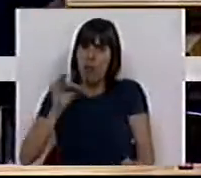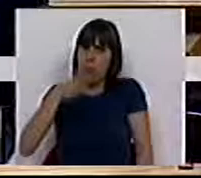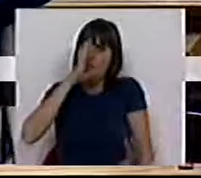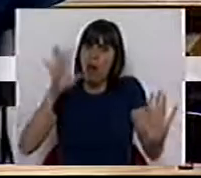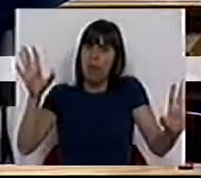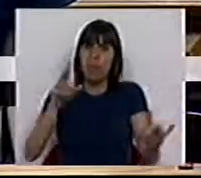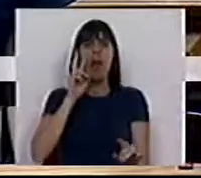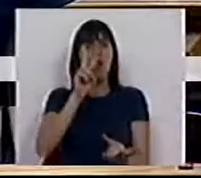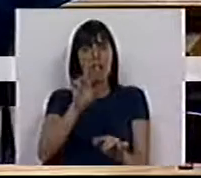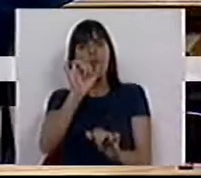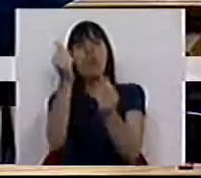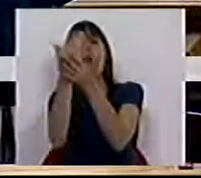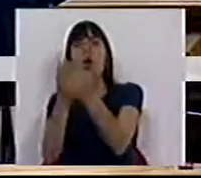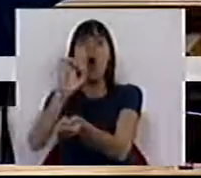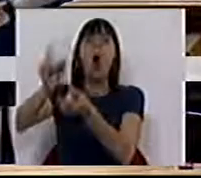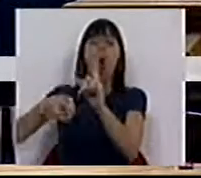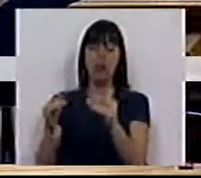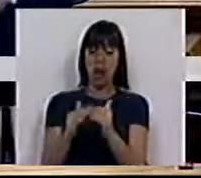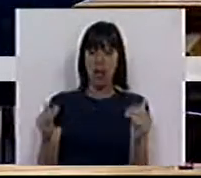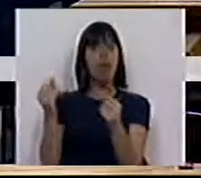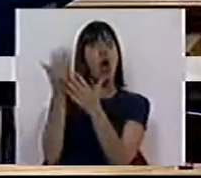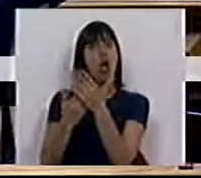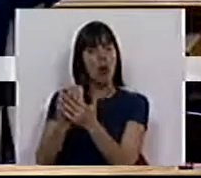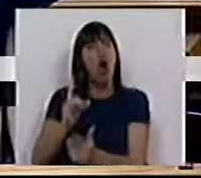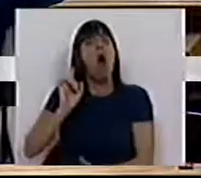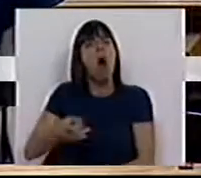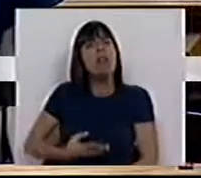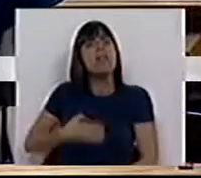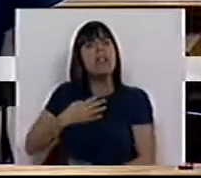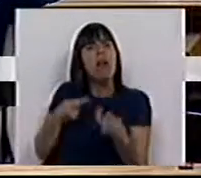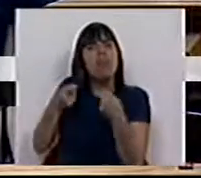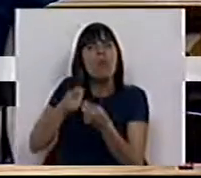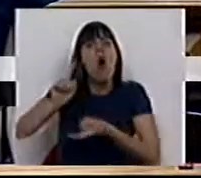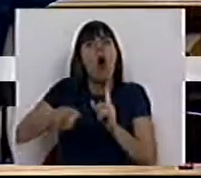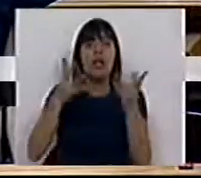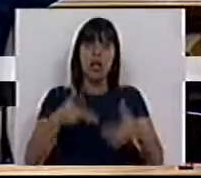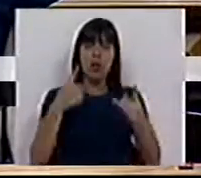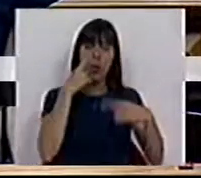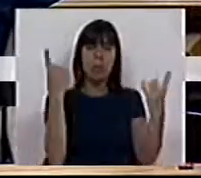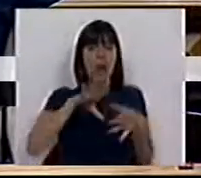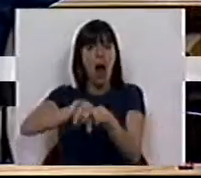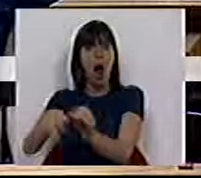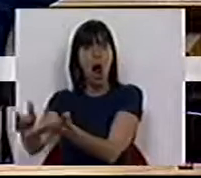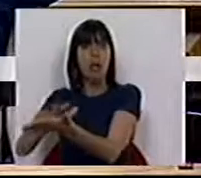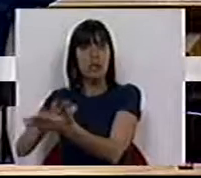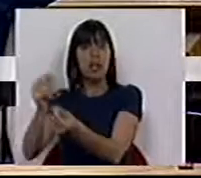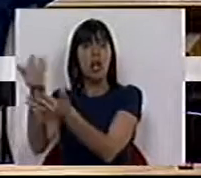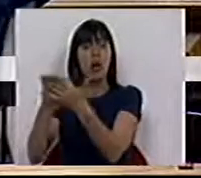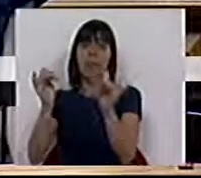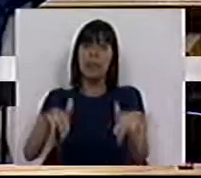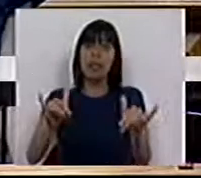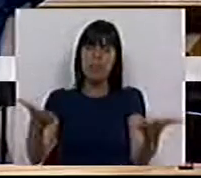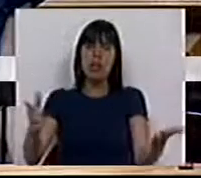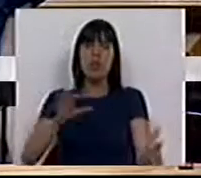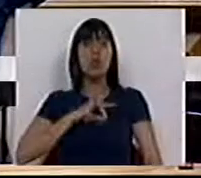-Ministro. O Primeiro-Ministro tem que olhar para a sua economia e ver, ao nível da economia, o que é faz sentido ajustar nas contas públicas sem destruir a economia. E